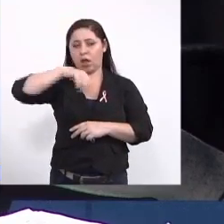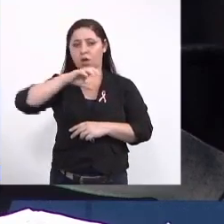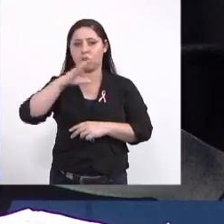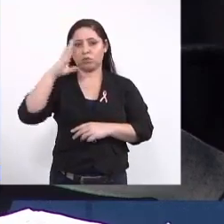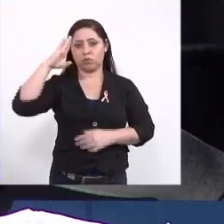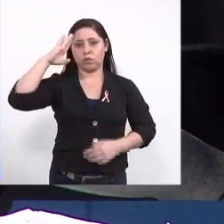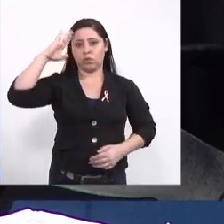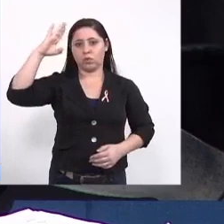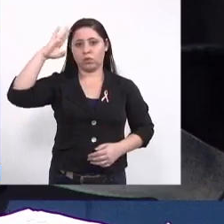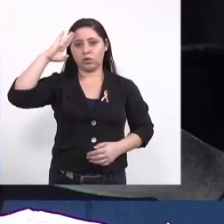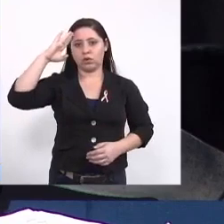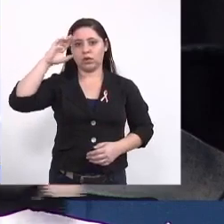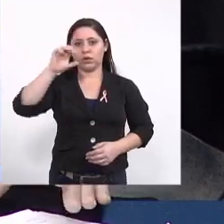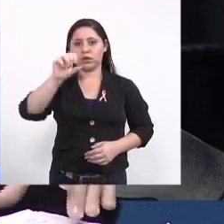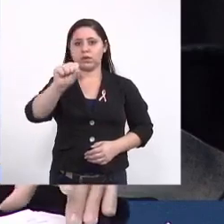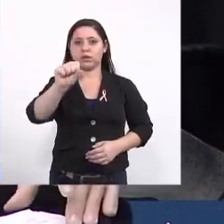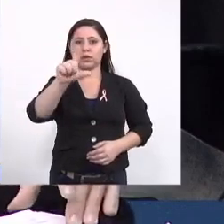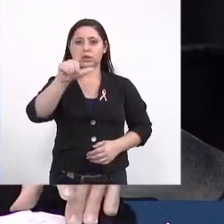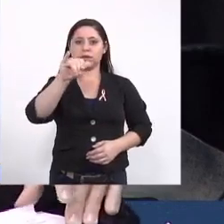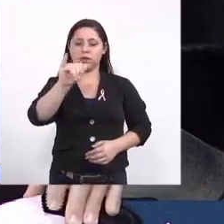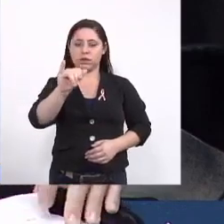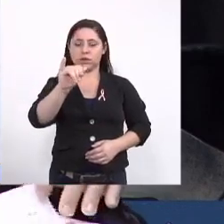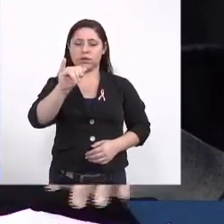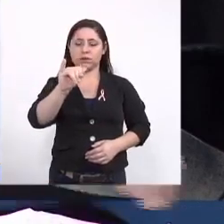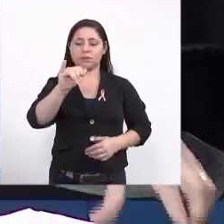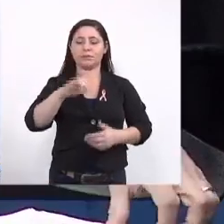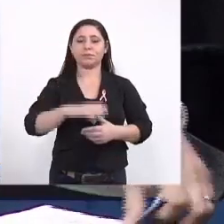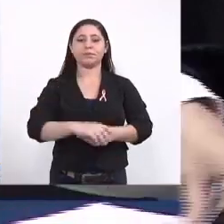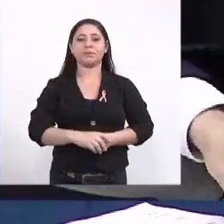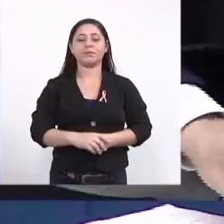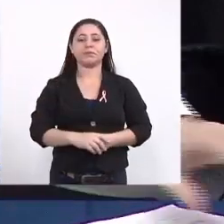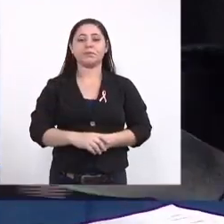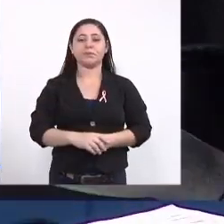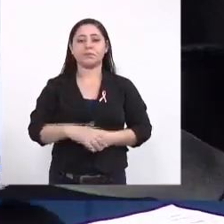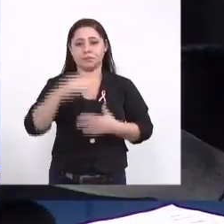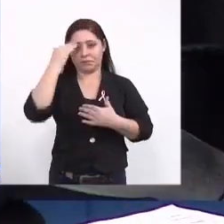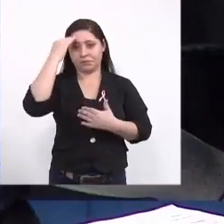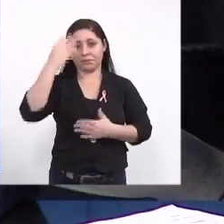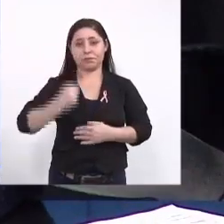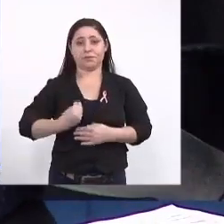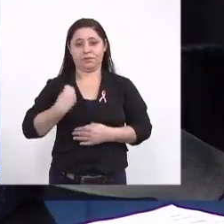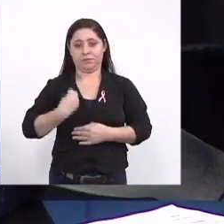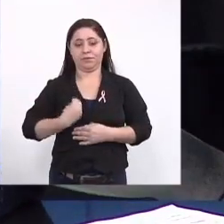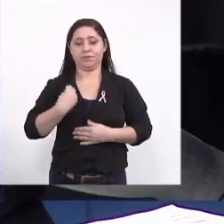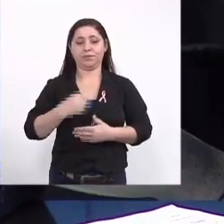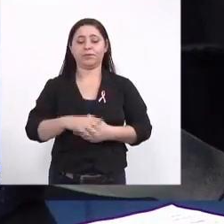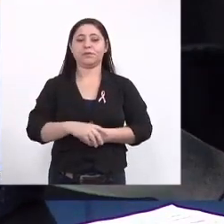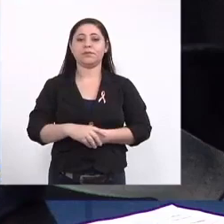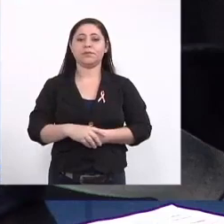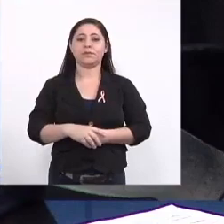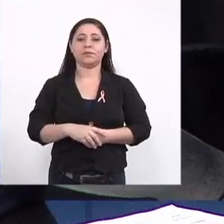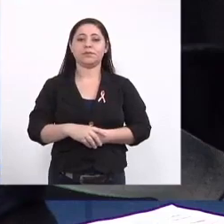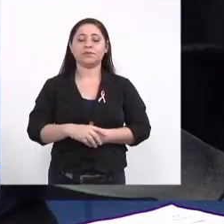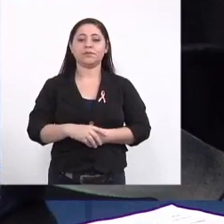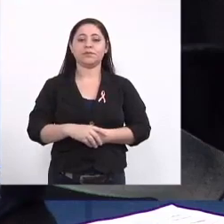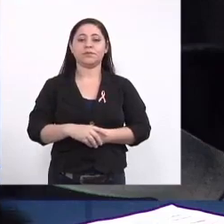coronel Esli Ricardo de Lima Obrigado pela presença Então